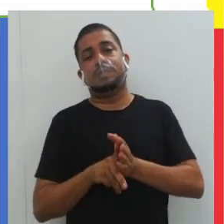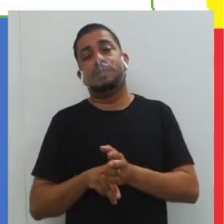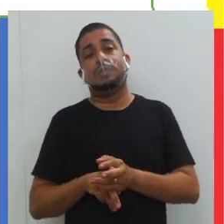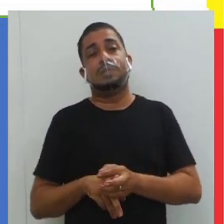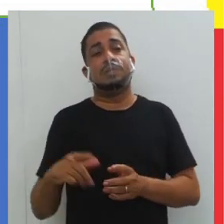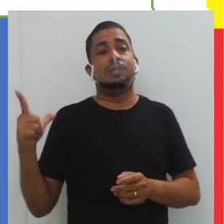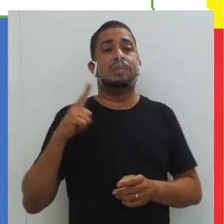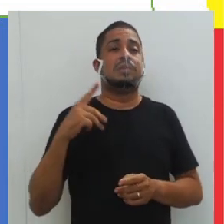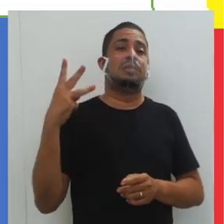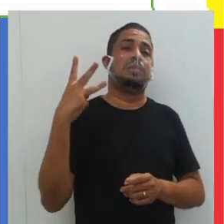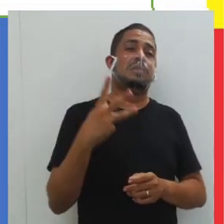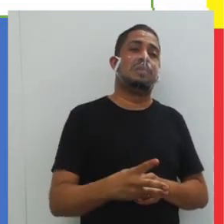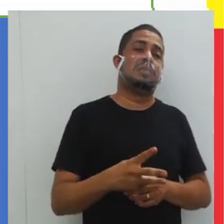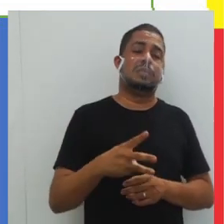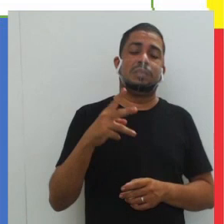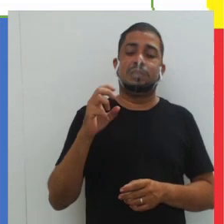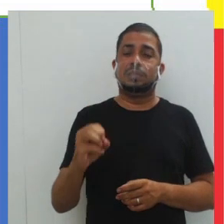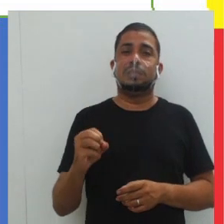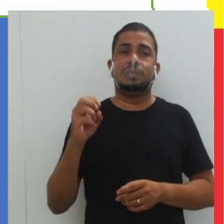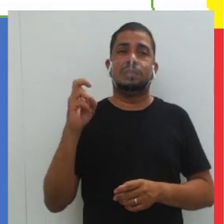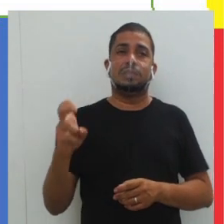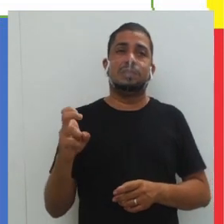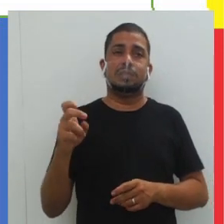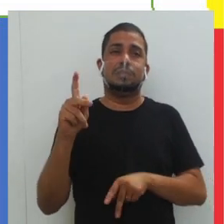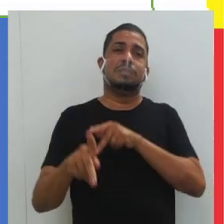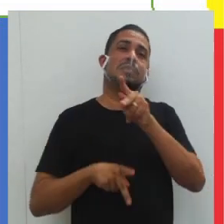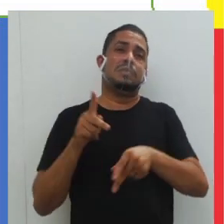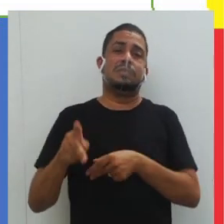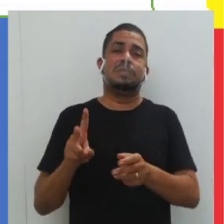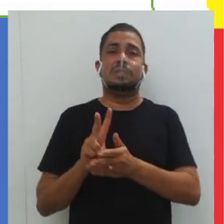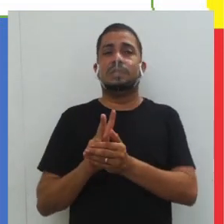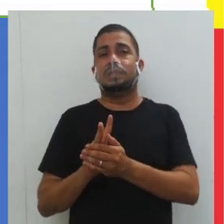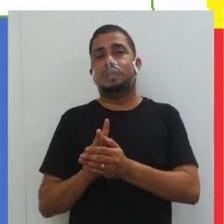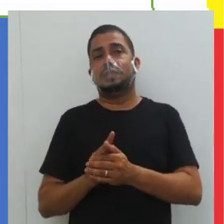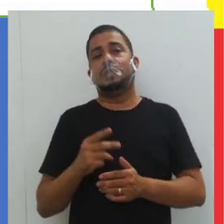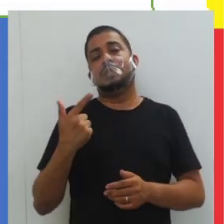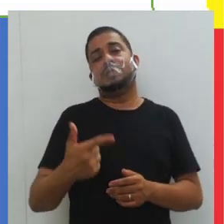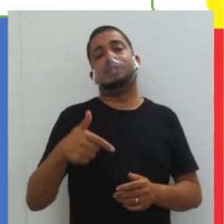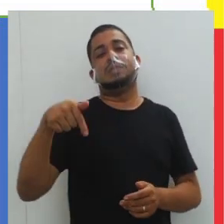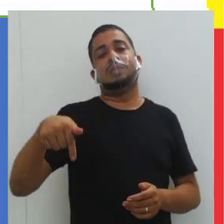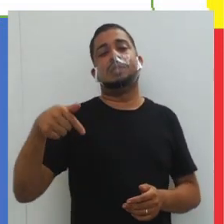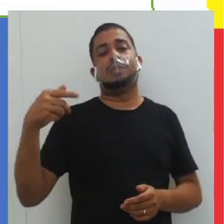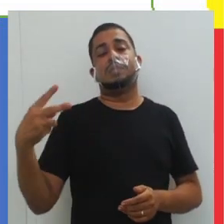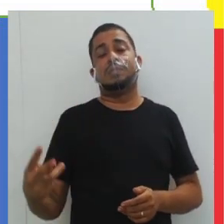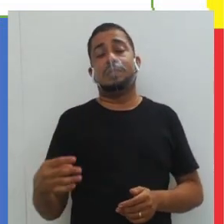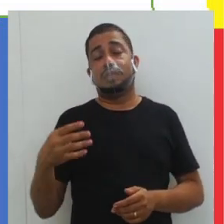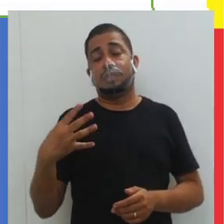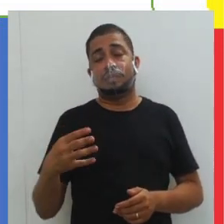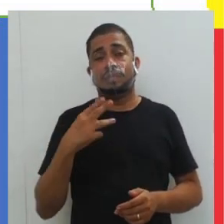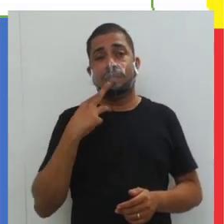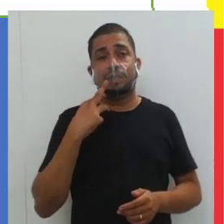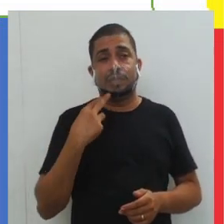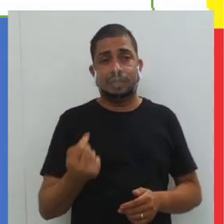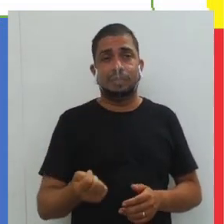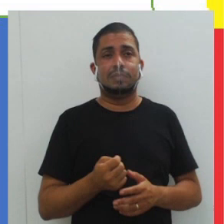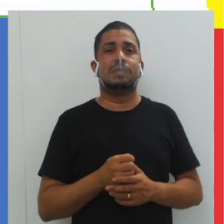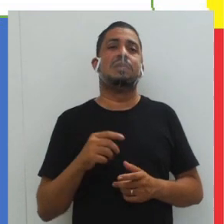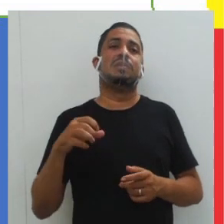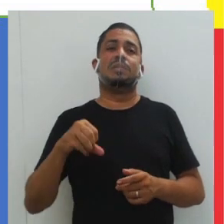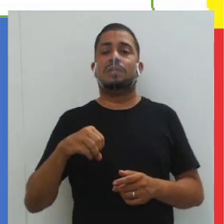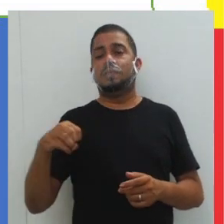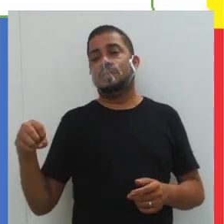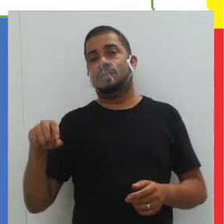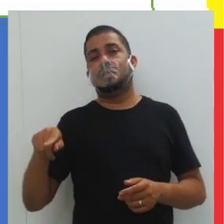Então, temos 305 povos indígenas, 274 línguas indígenas e 900 mil